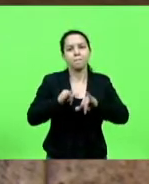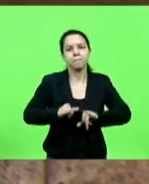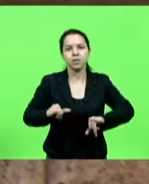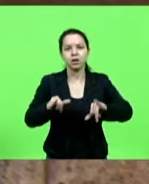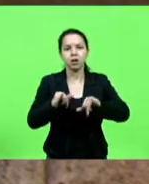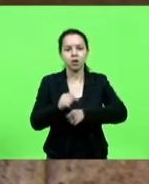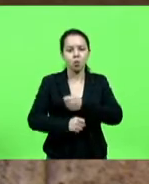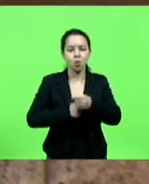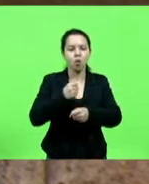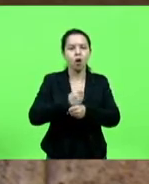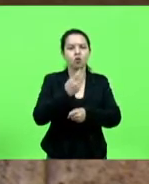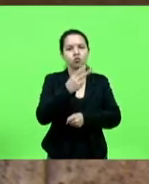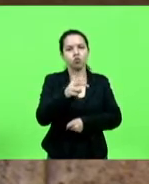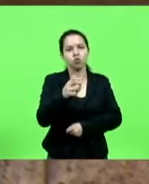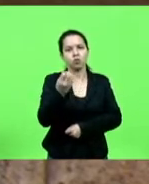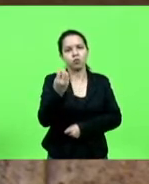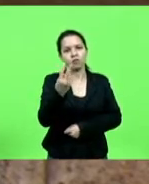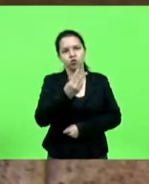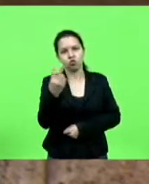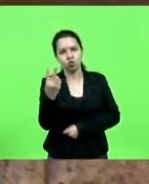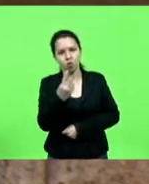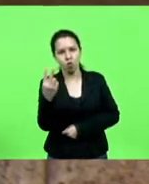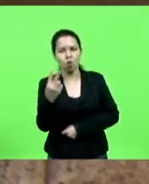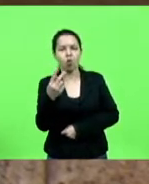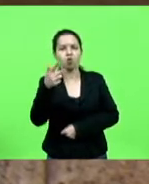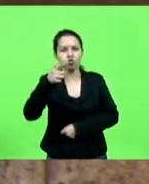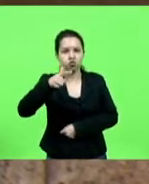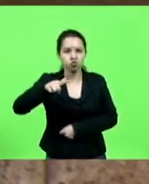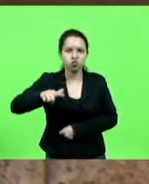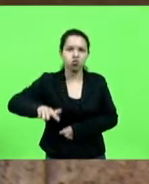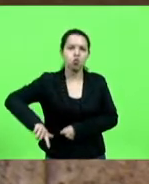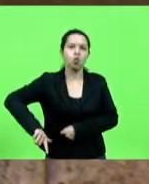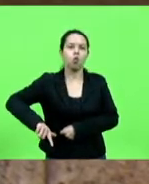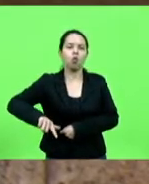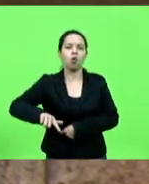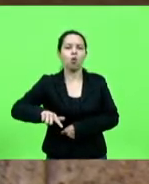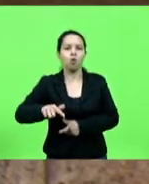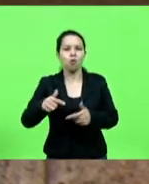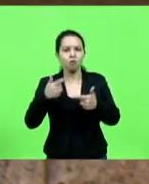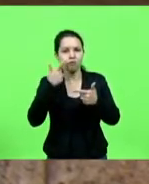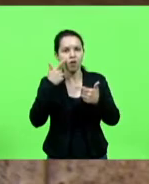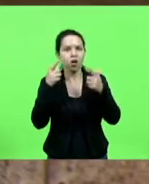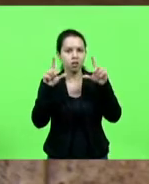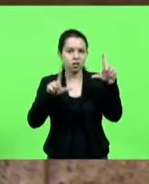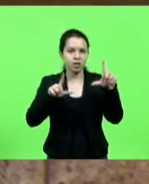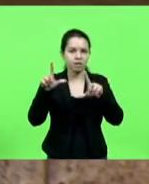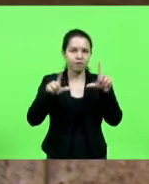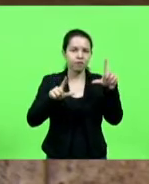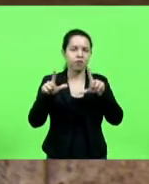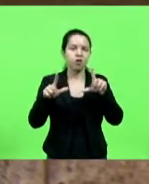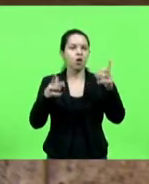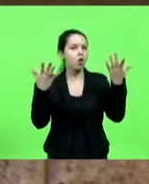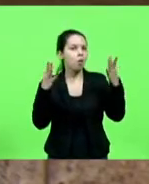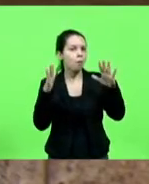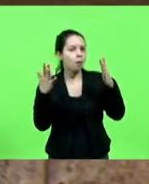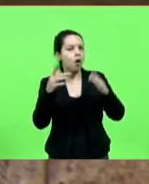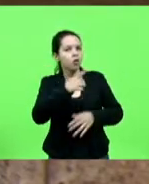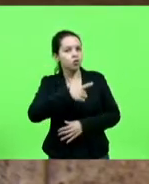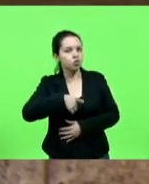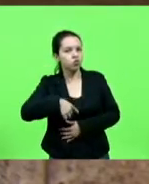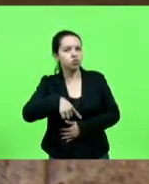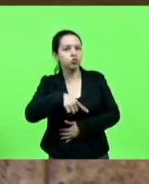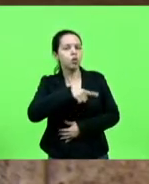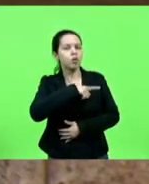2022 poder levantar mais uma vez na frente da TV e comemorar que nós teremos um